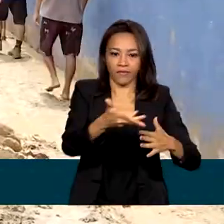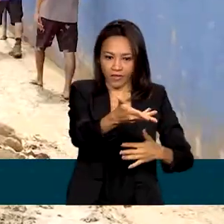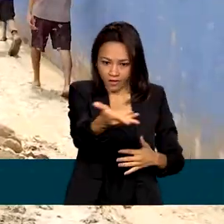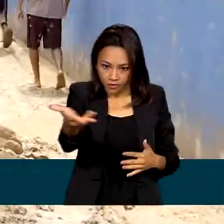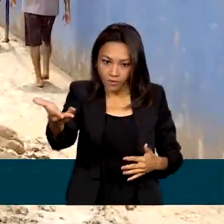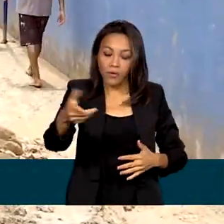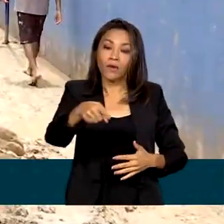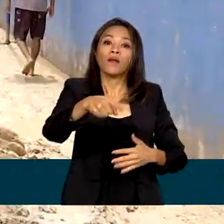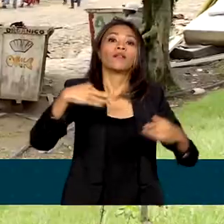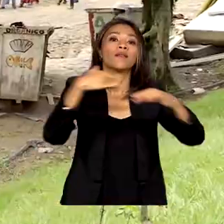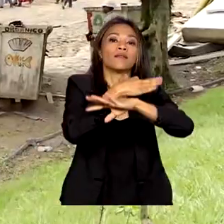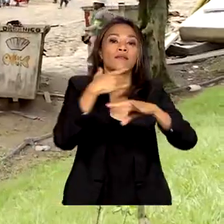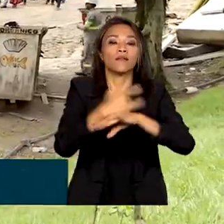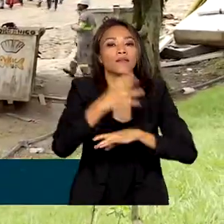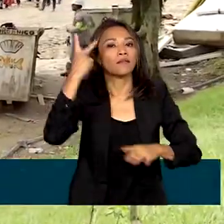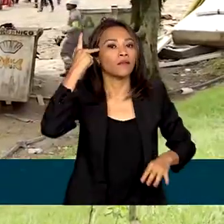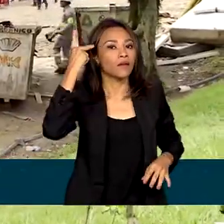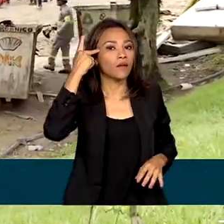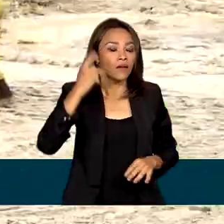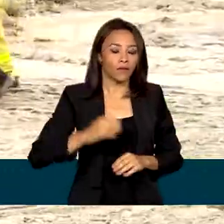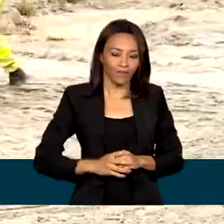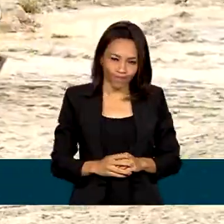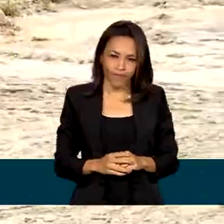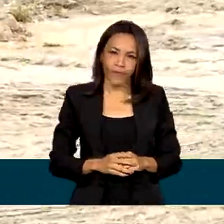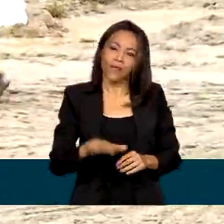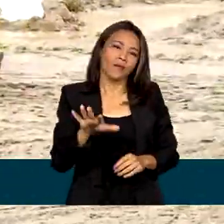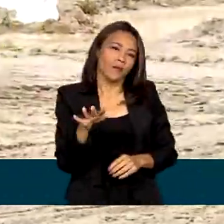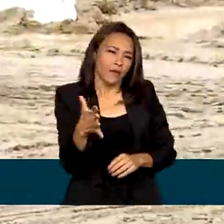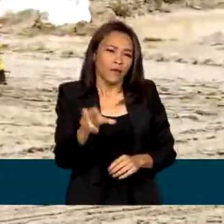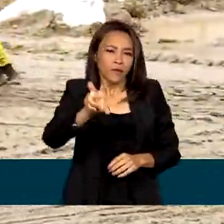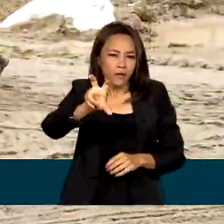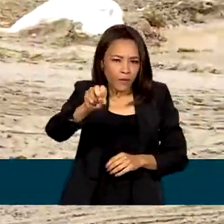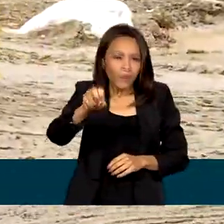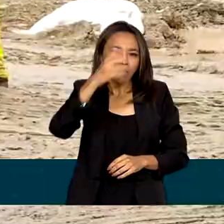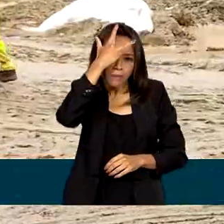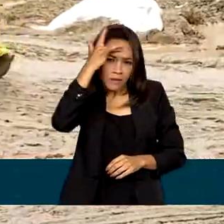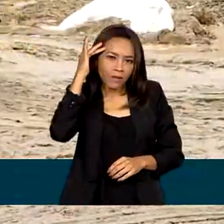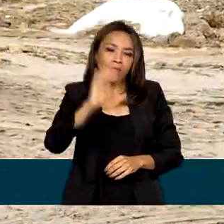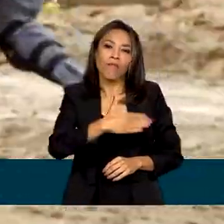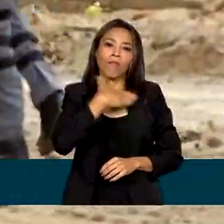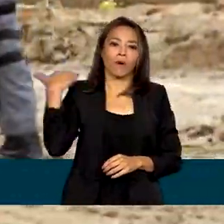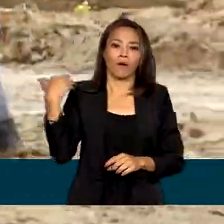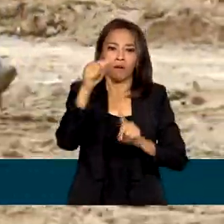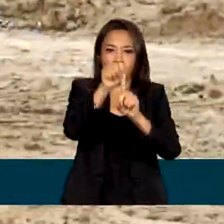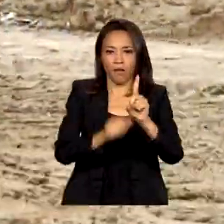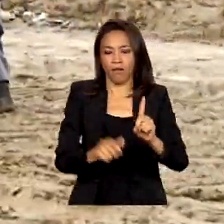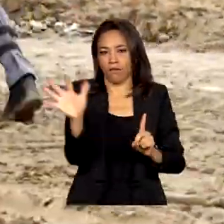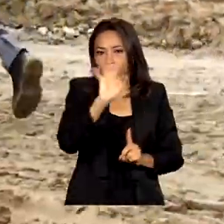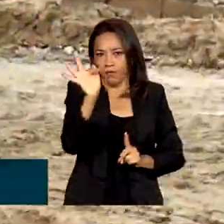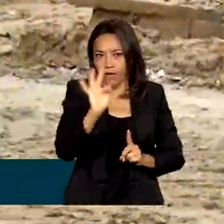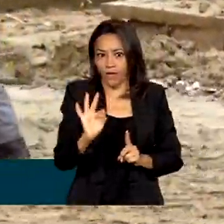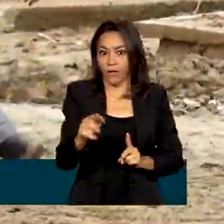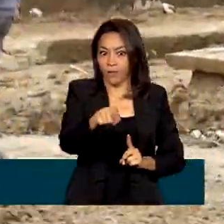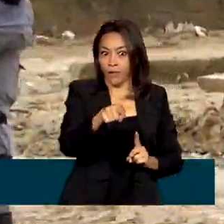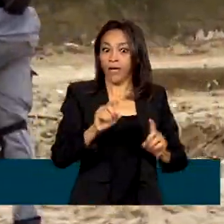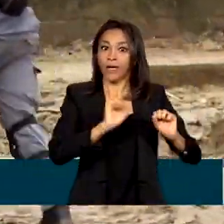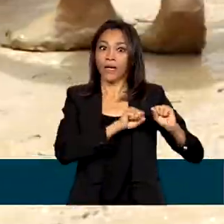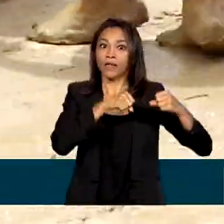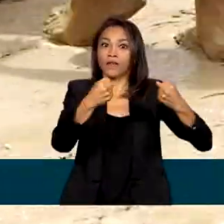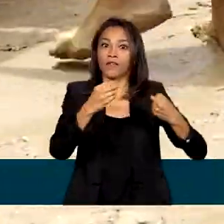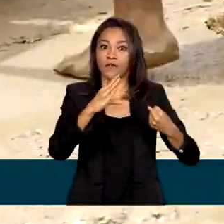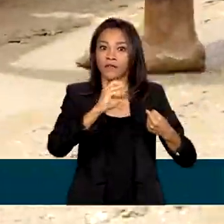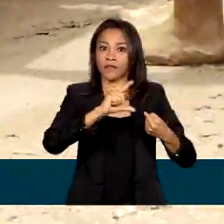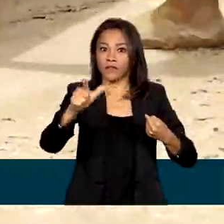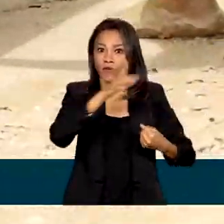Sebastião, no litoral paulista, pelo menos 50 pessoas morreram em fevereiro. E a Defesa Civil Nacional, responsável